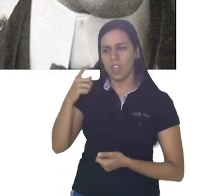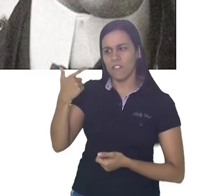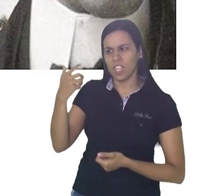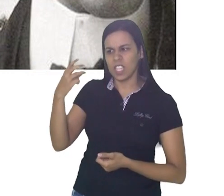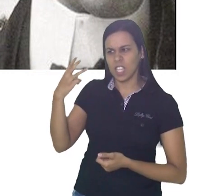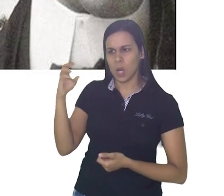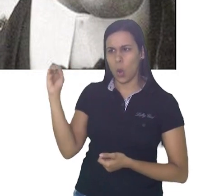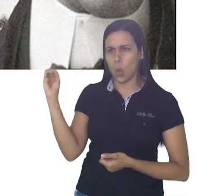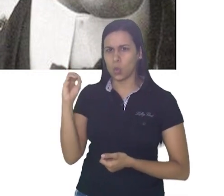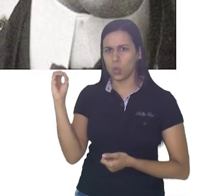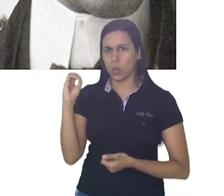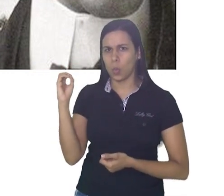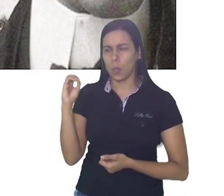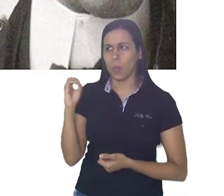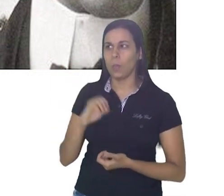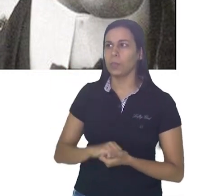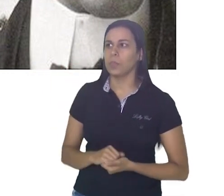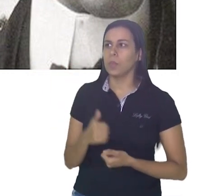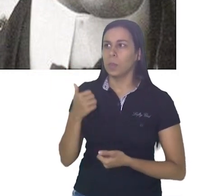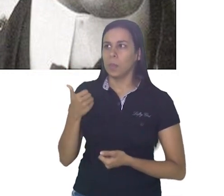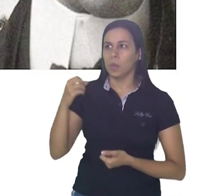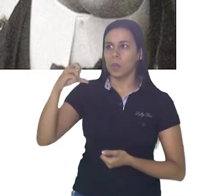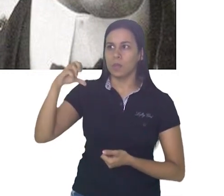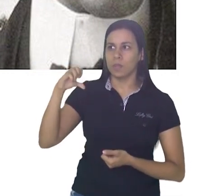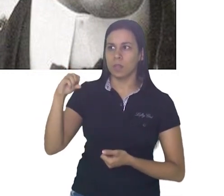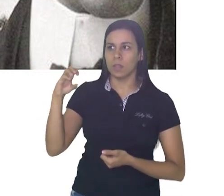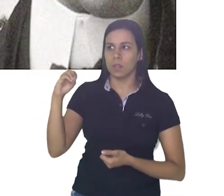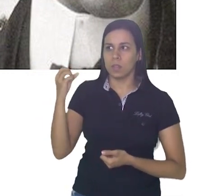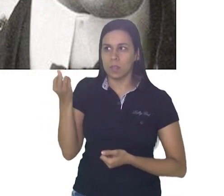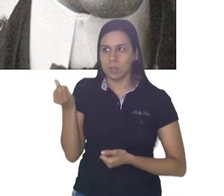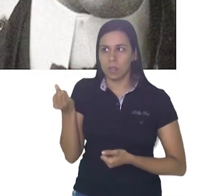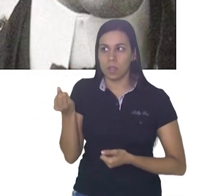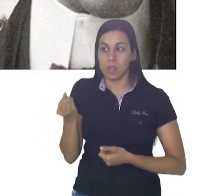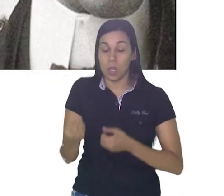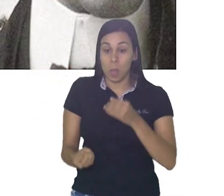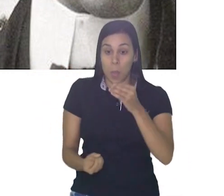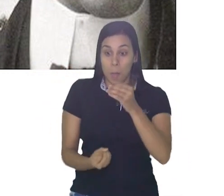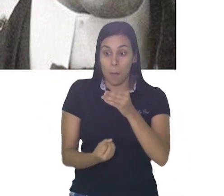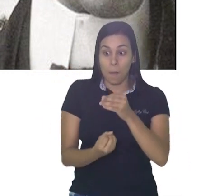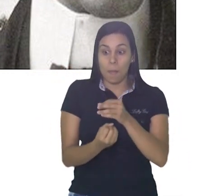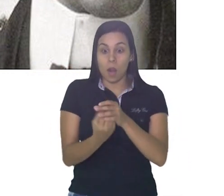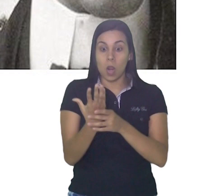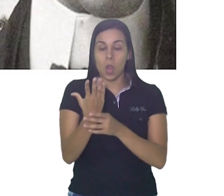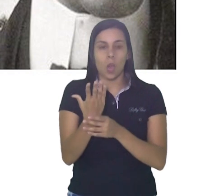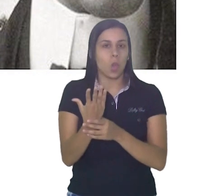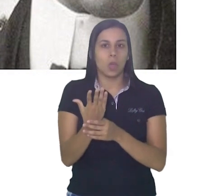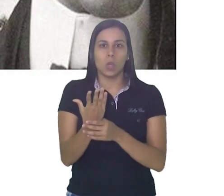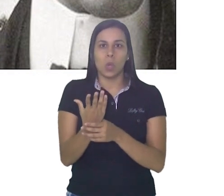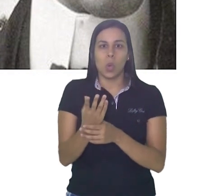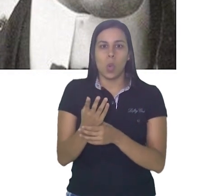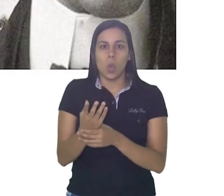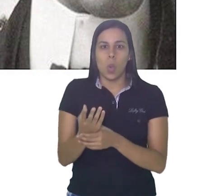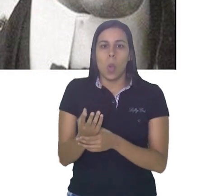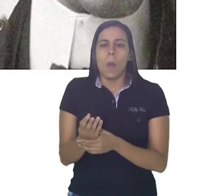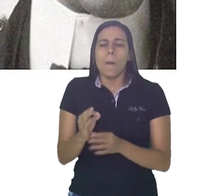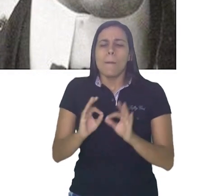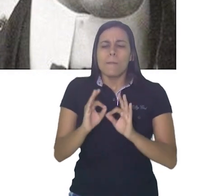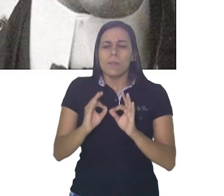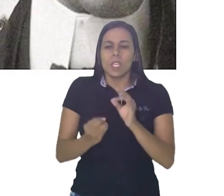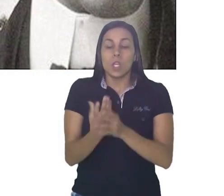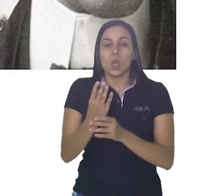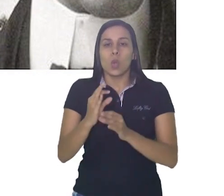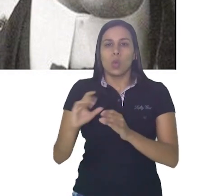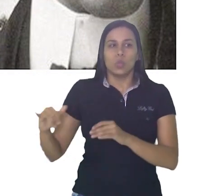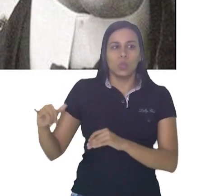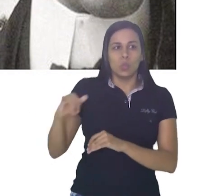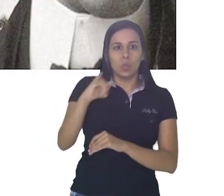de outubro de 1906, ele executou em Paris o primeiro voo em um aparelho mais pesado que o ar, o